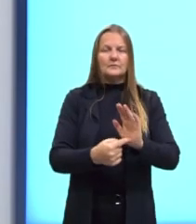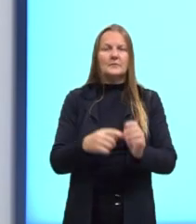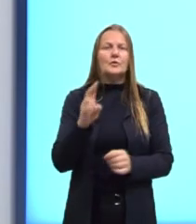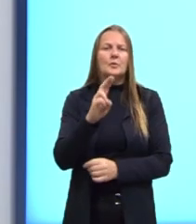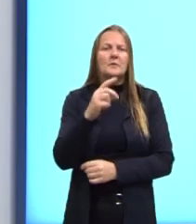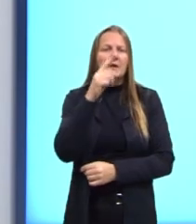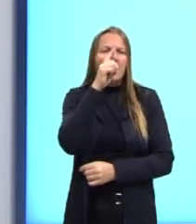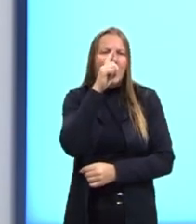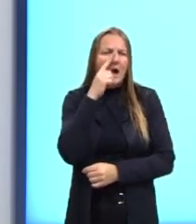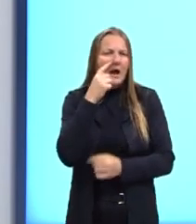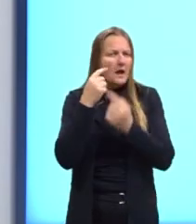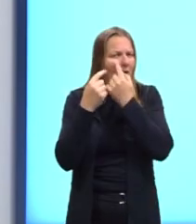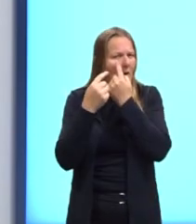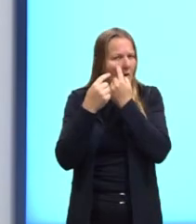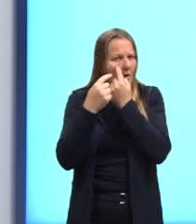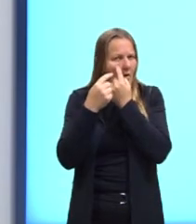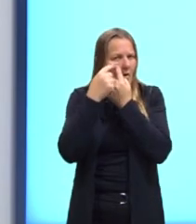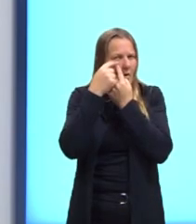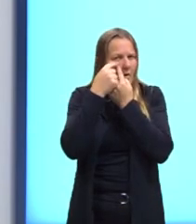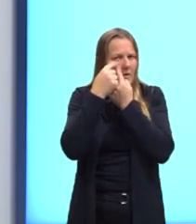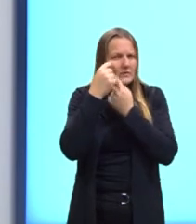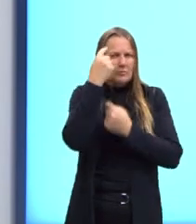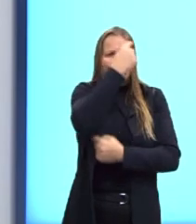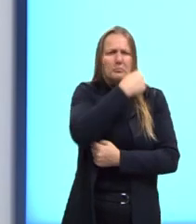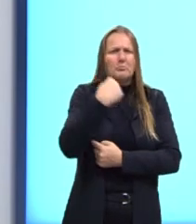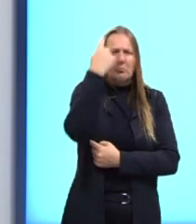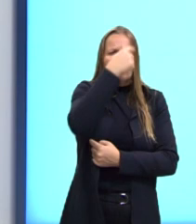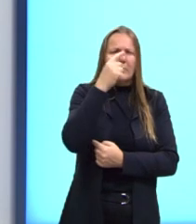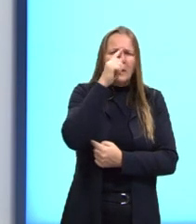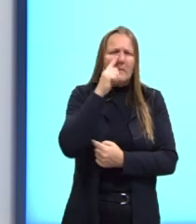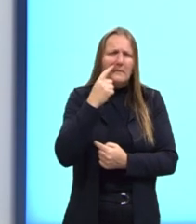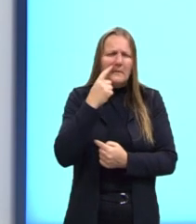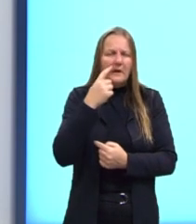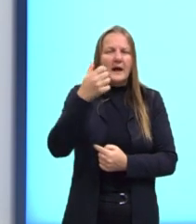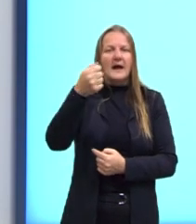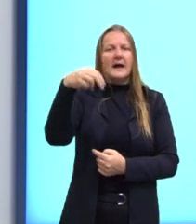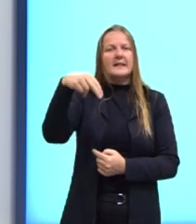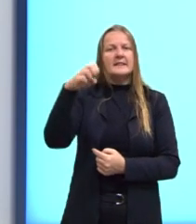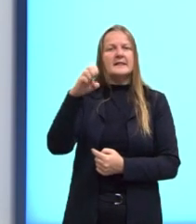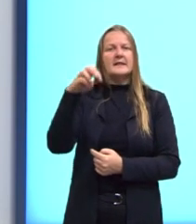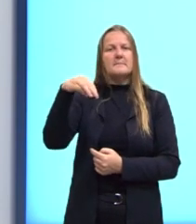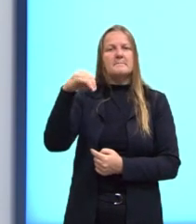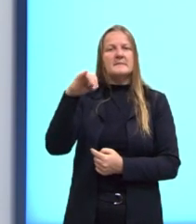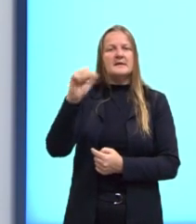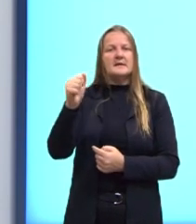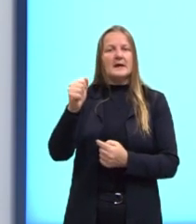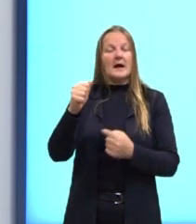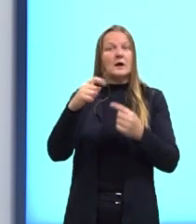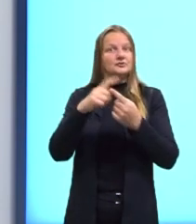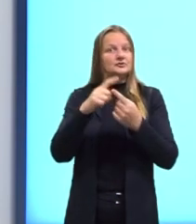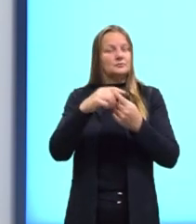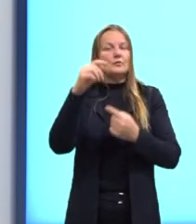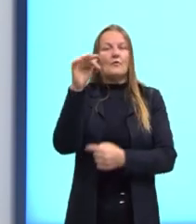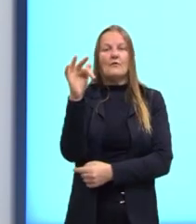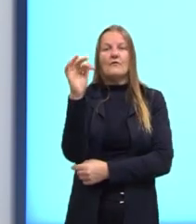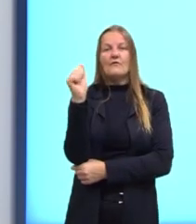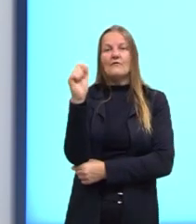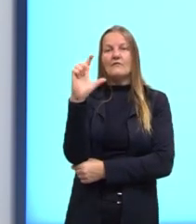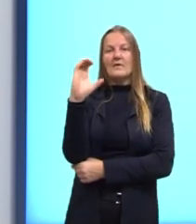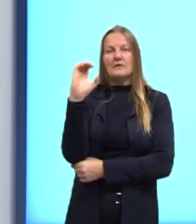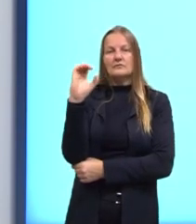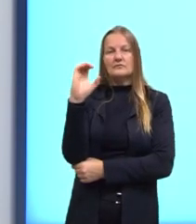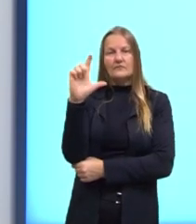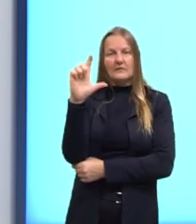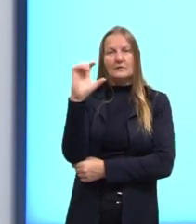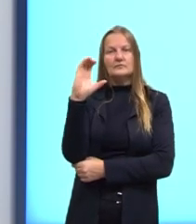falciforme. Aqui, ao invés de CTC, aqui, ó, gerou, trocou um nucleotídeo. O